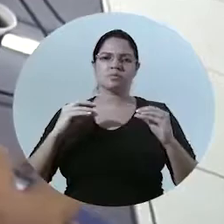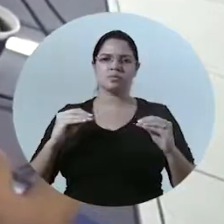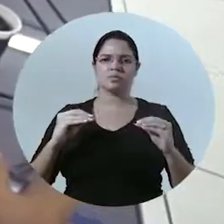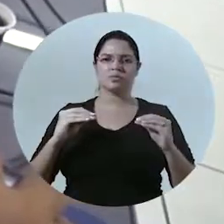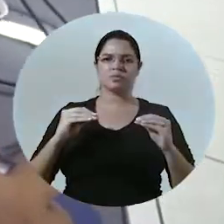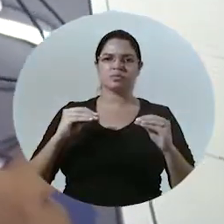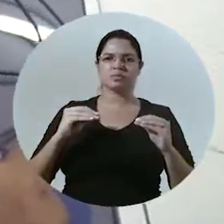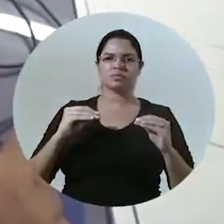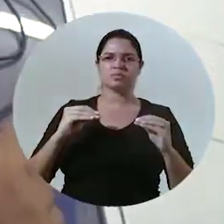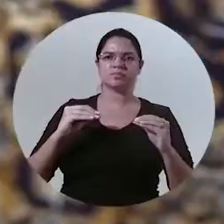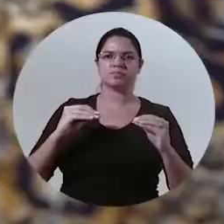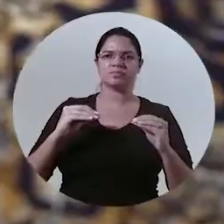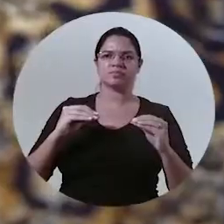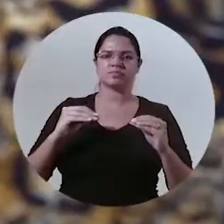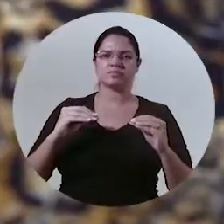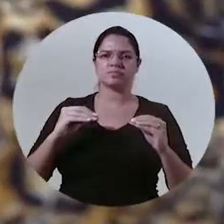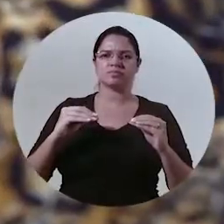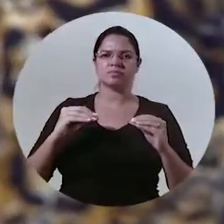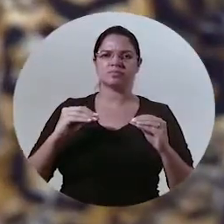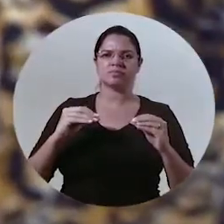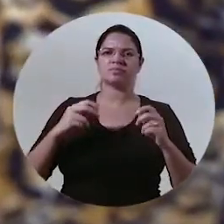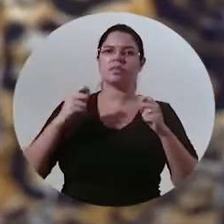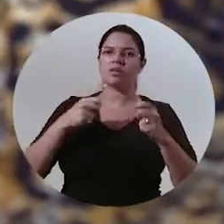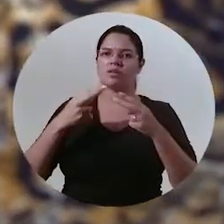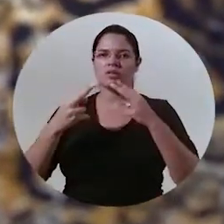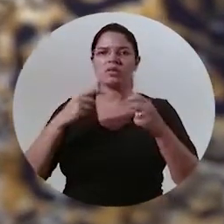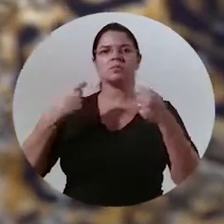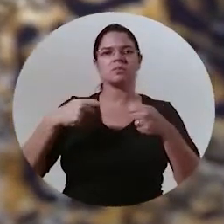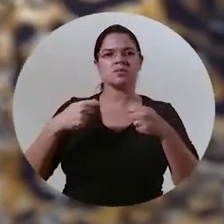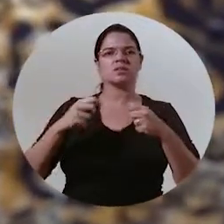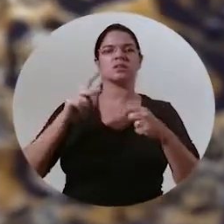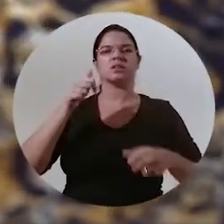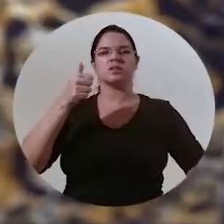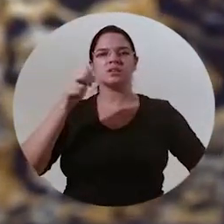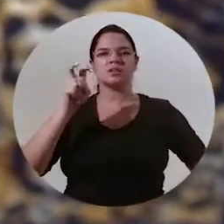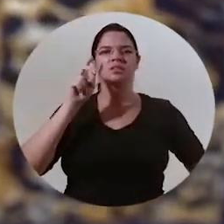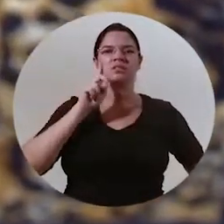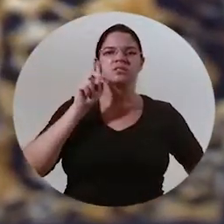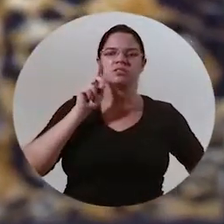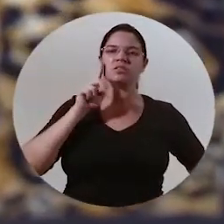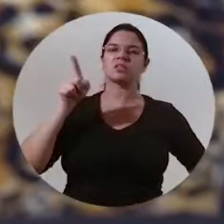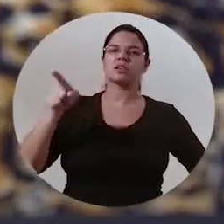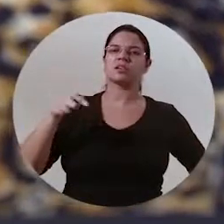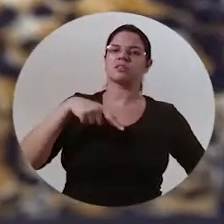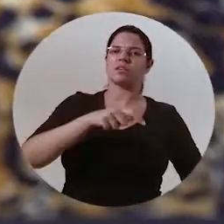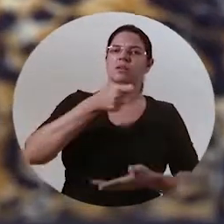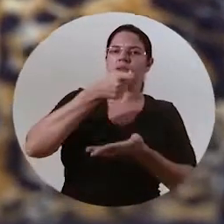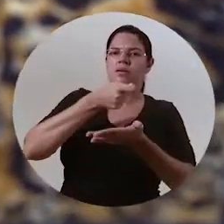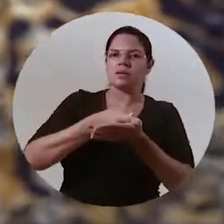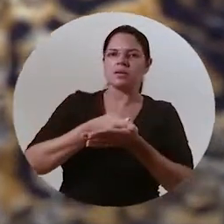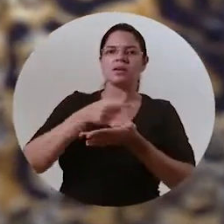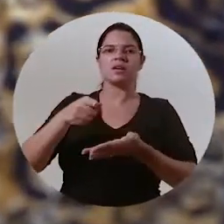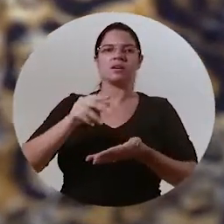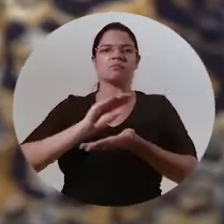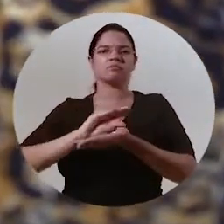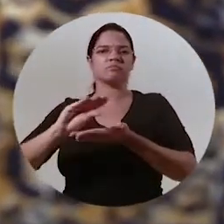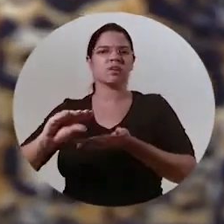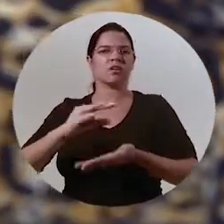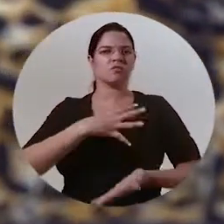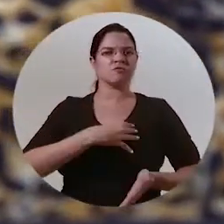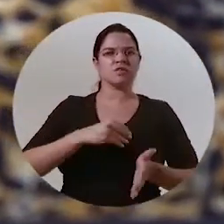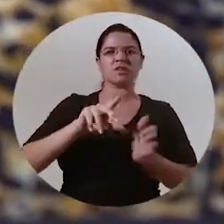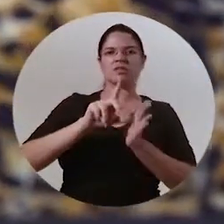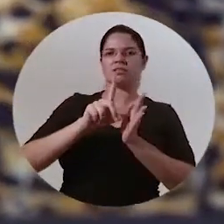resolvidas eu sou Antônio fizeram um acordo eu tenho 15 dias para regularizar uma